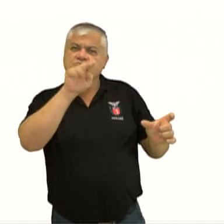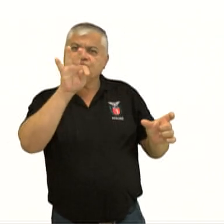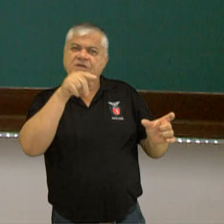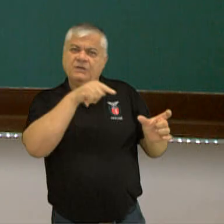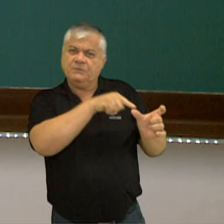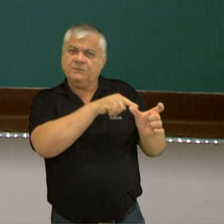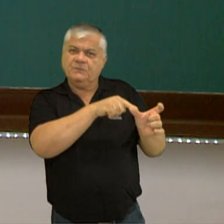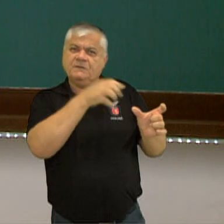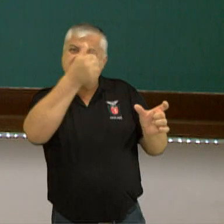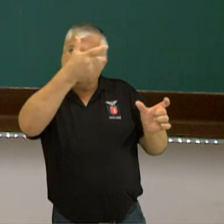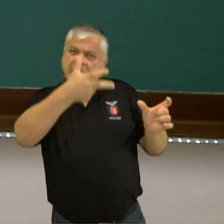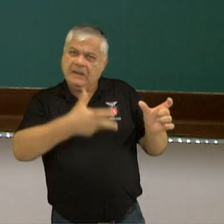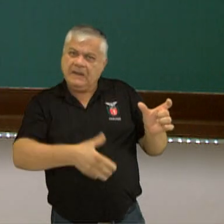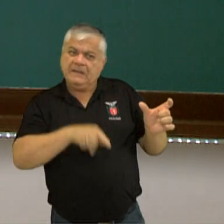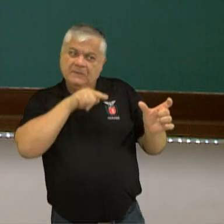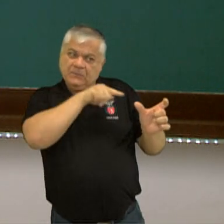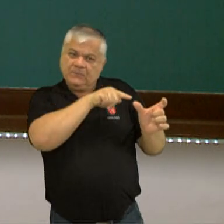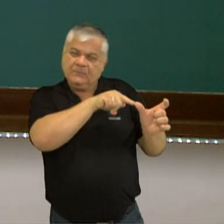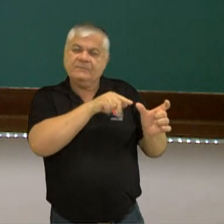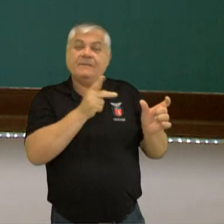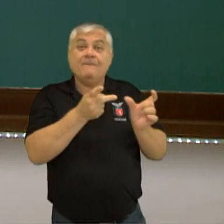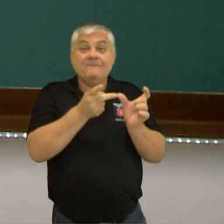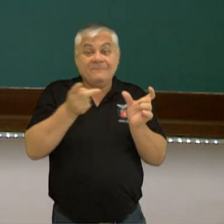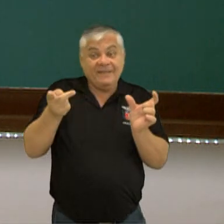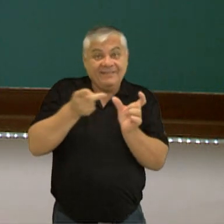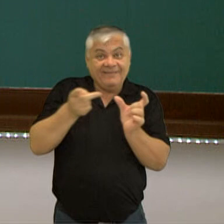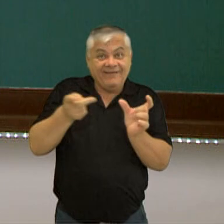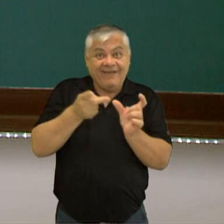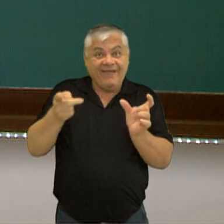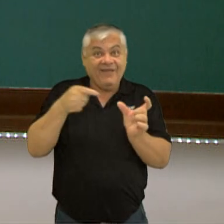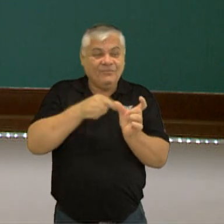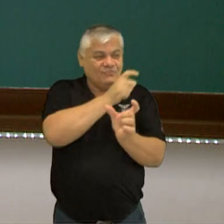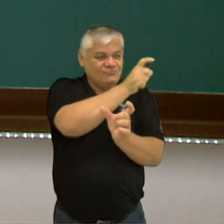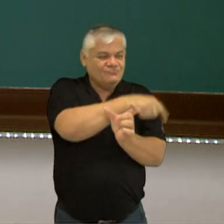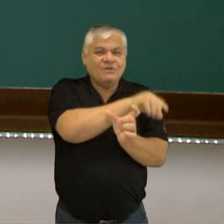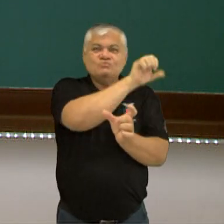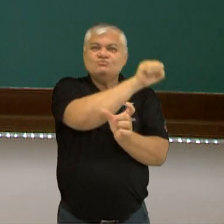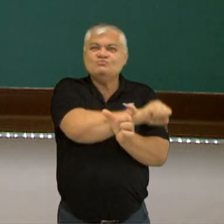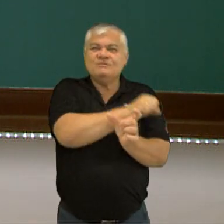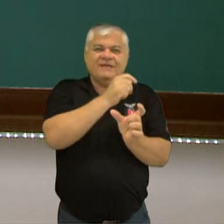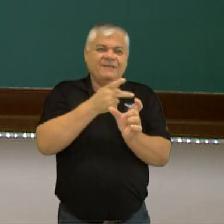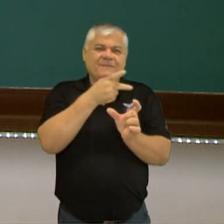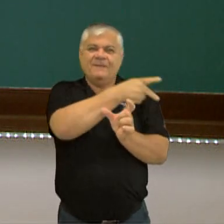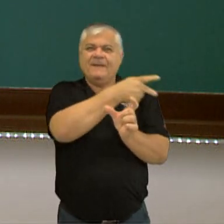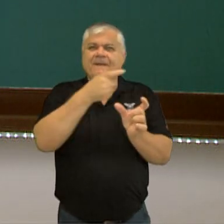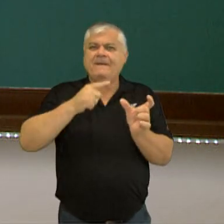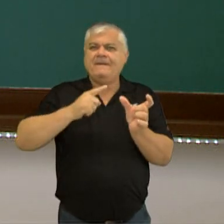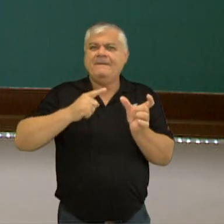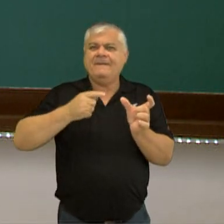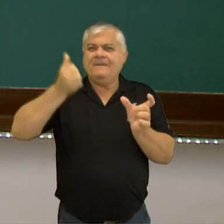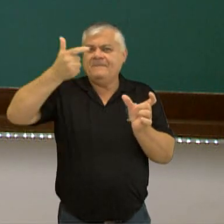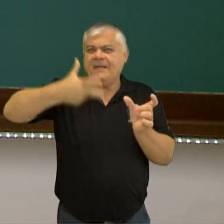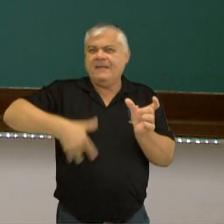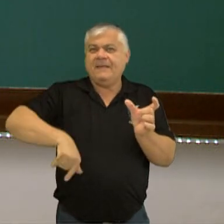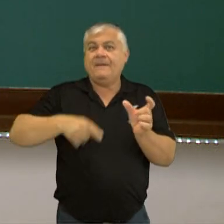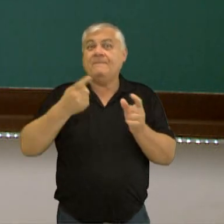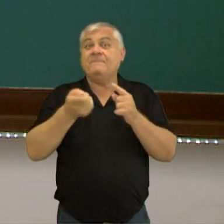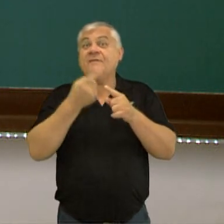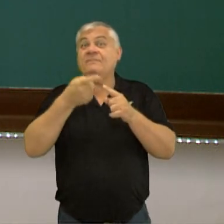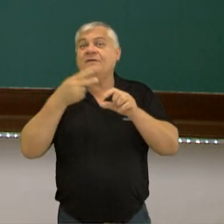interessante. Então, para identificar o predicado, normalmente as pessoas identificam primeiro quem é o verbo.